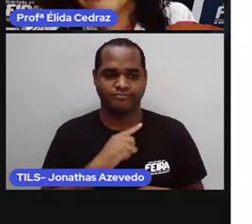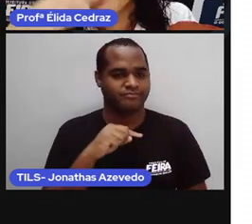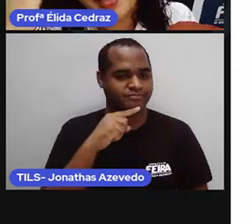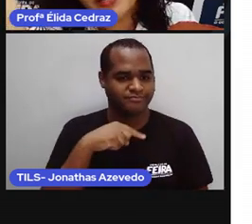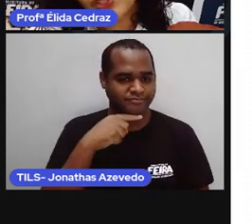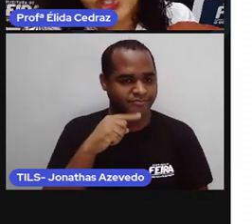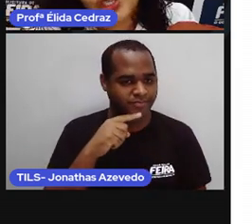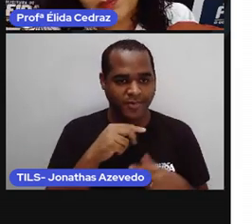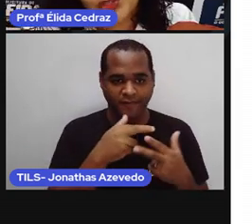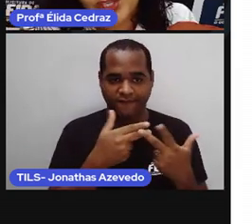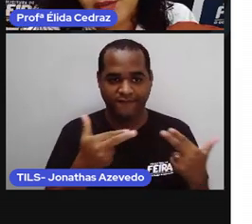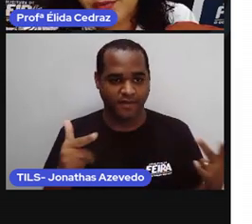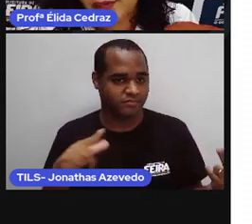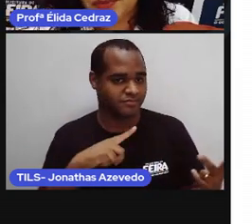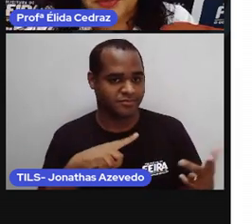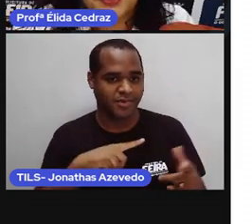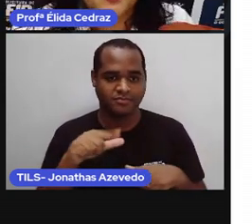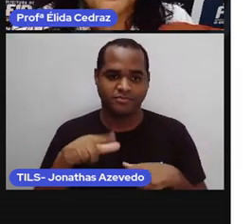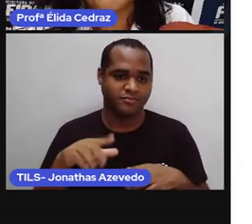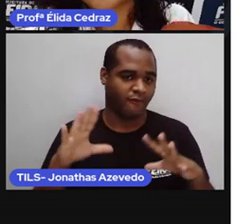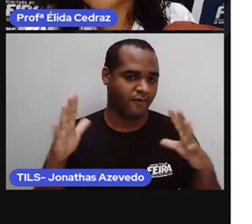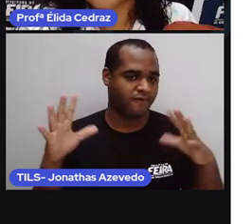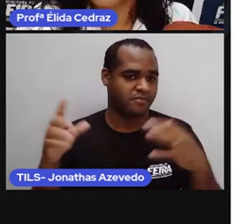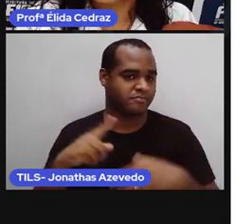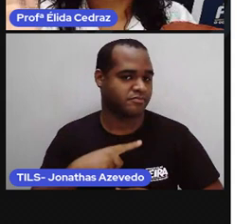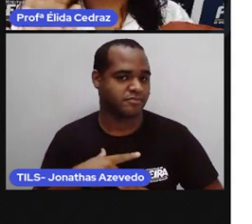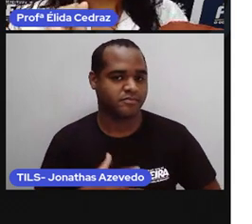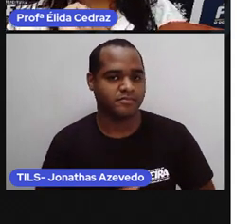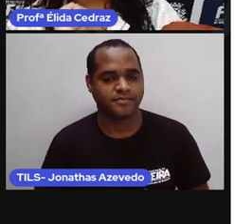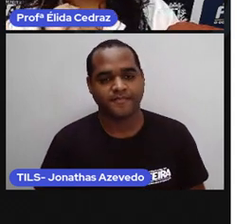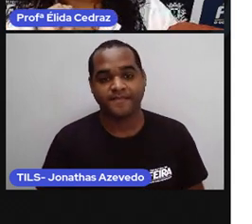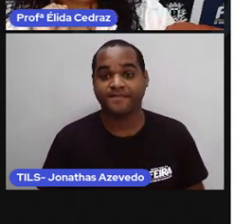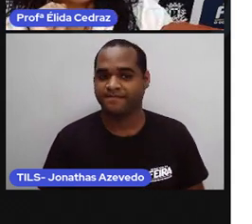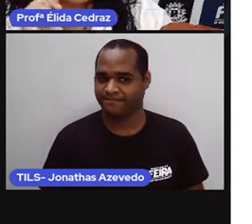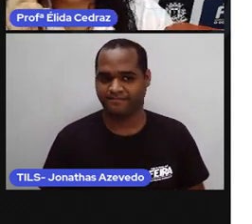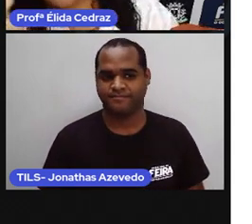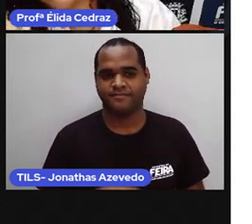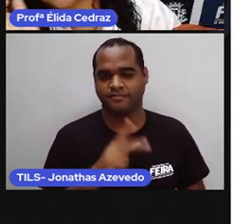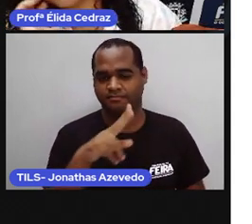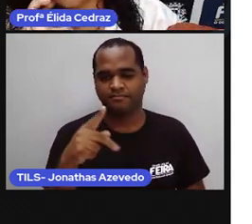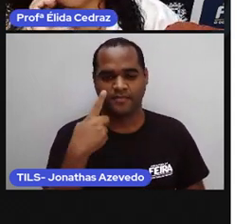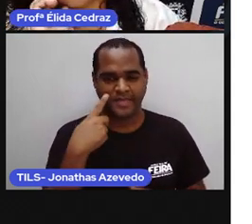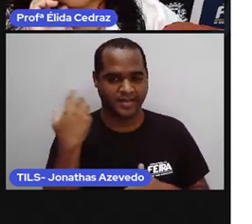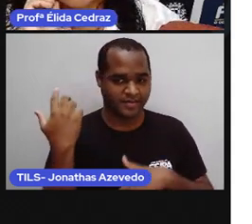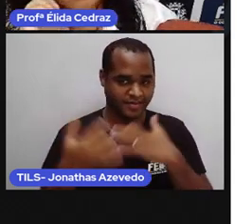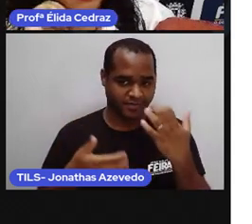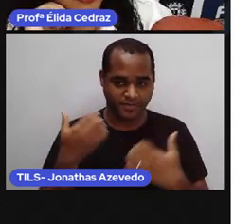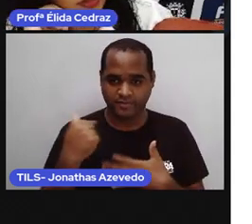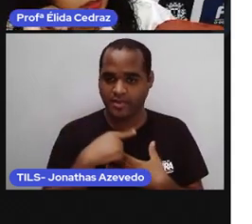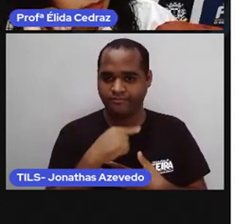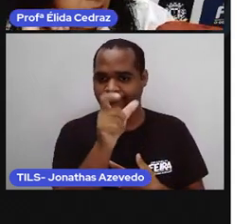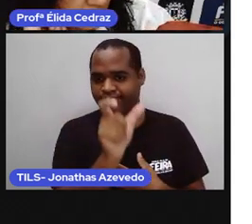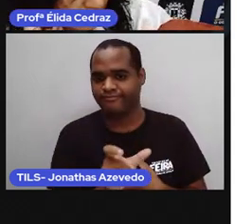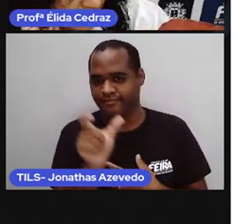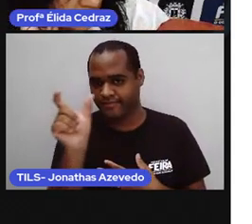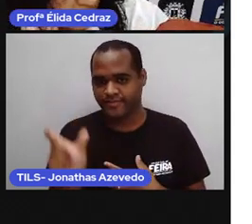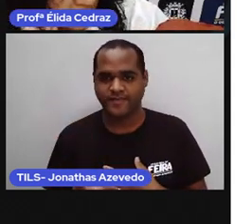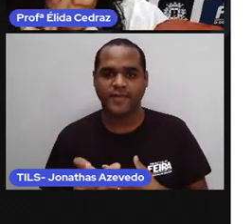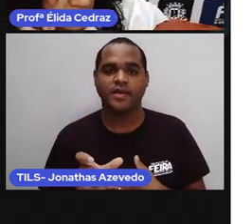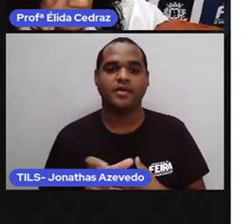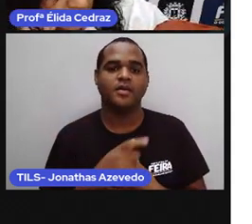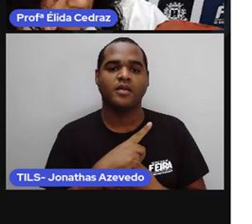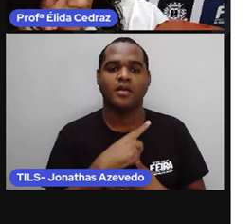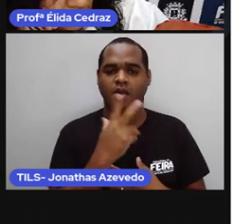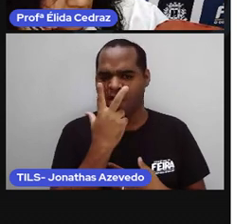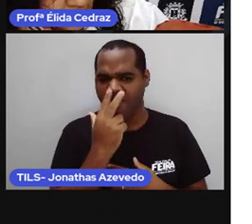para vários tipos de eventos. E a PRO trouxe esses modelos. Nenhum desses